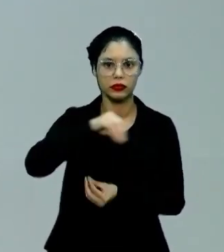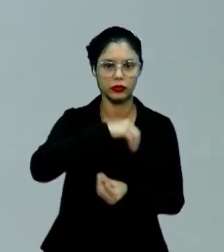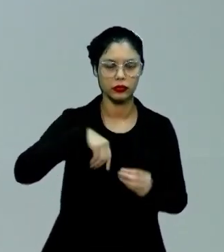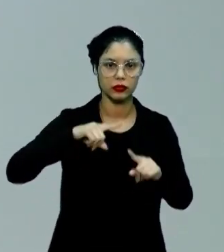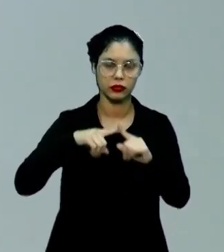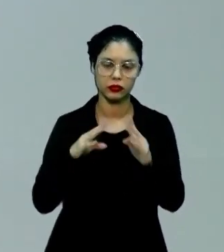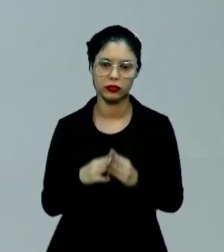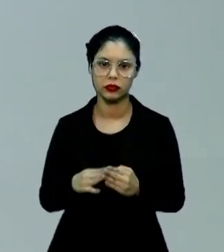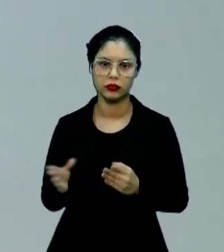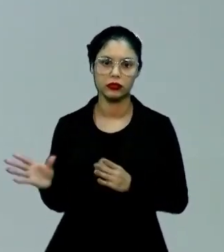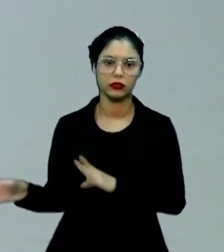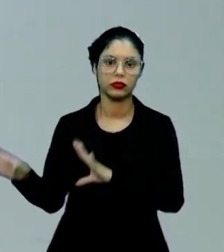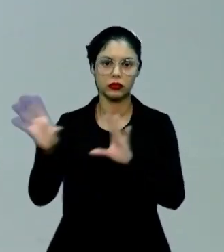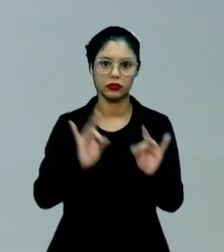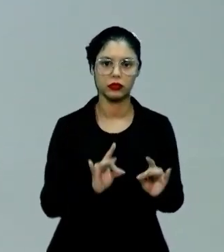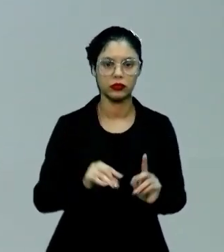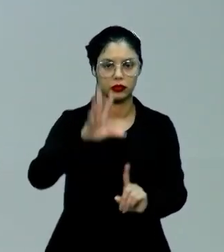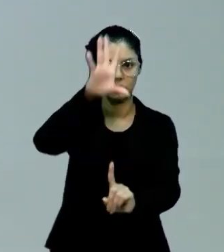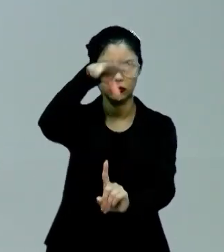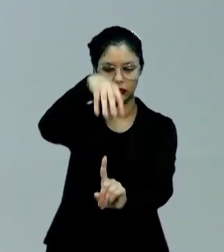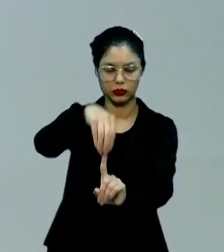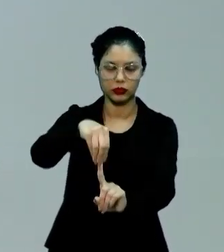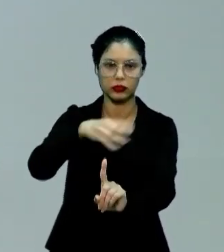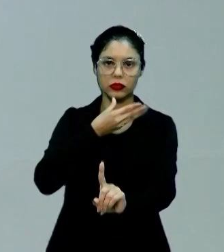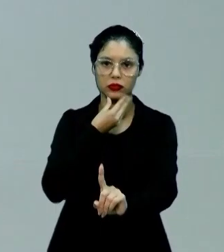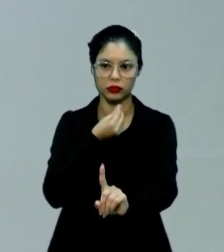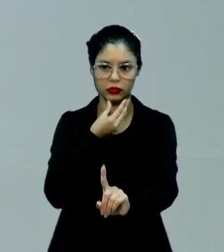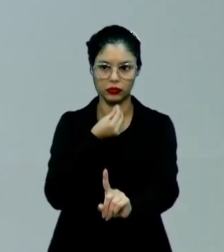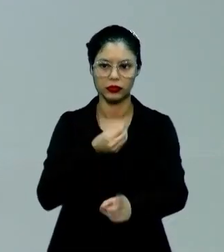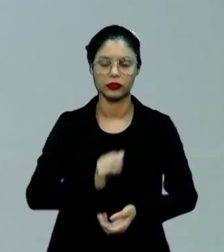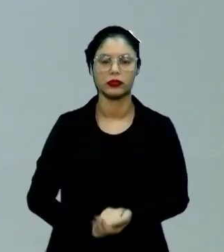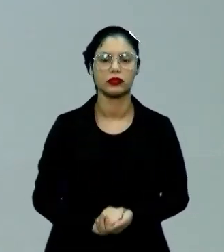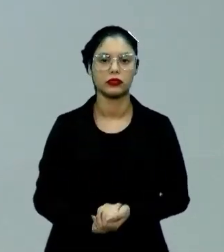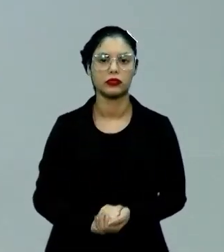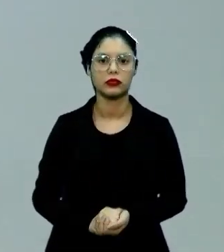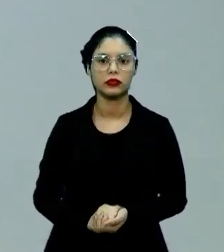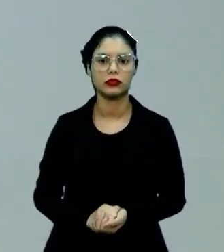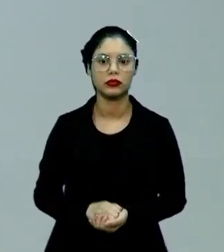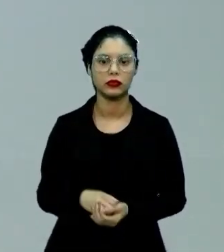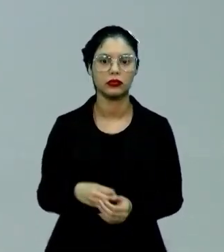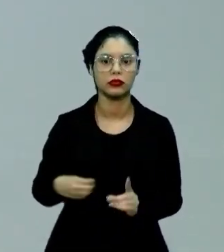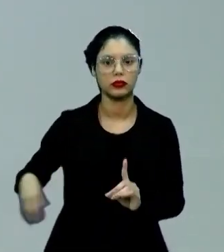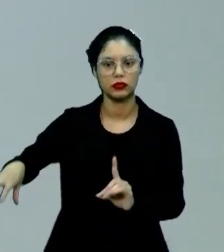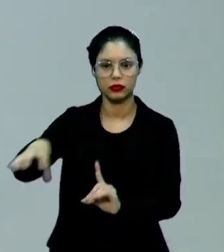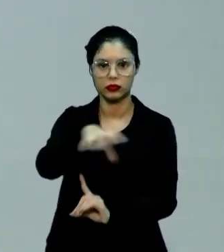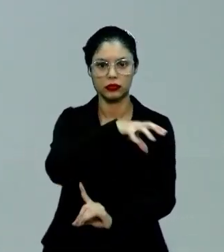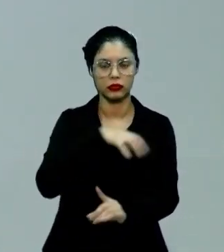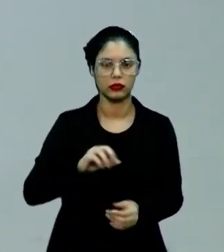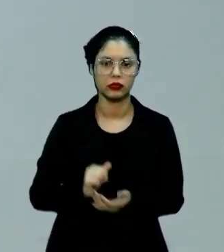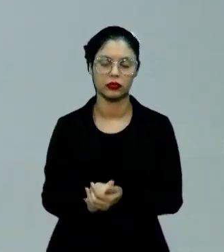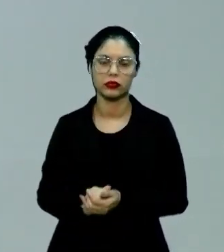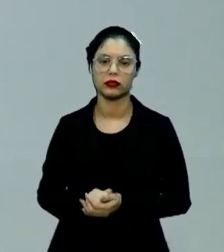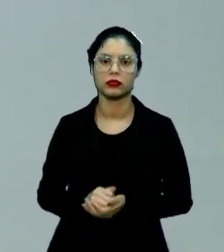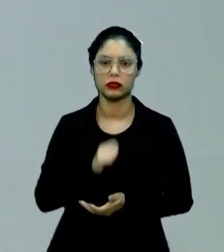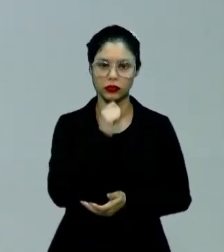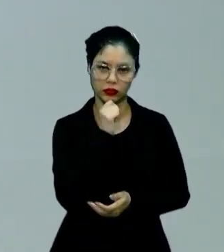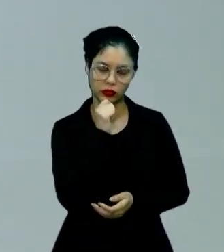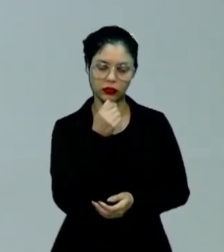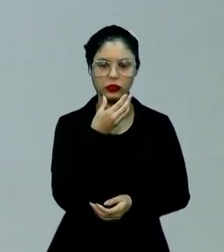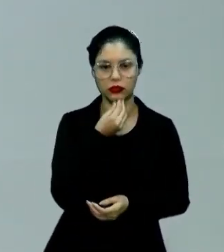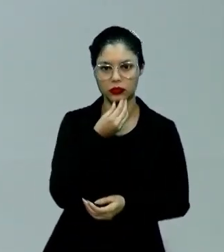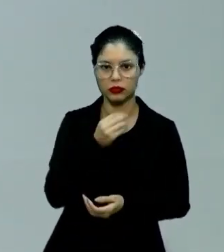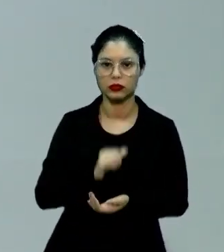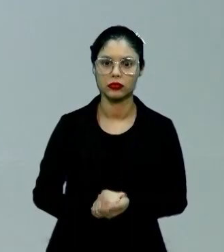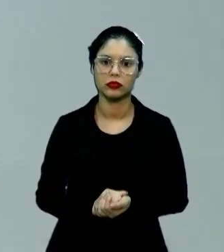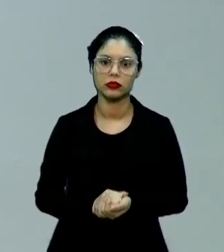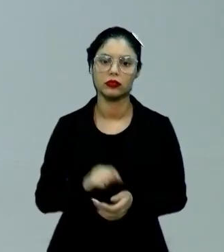igreja. E eu trago o homem para o centro agora da sociedade. Todo o restante gira em torno do homem.